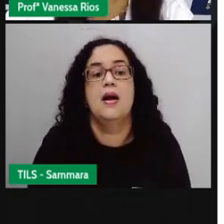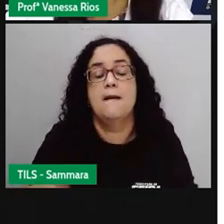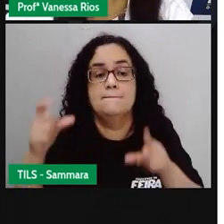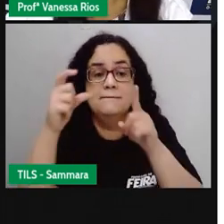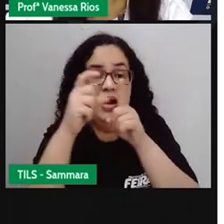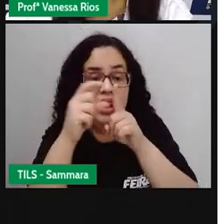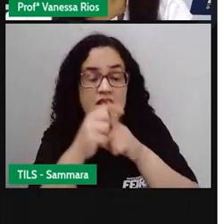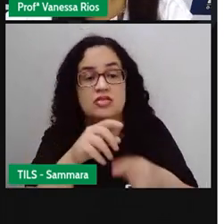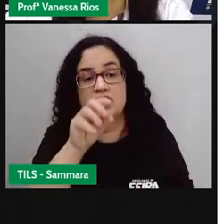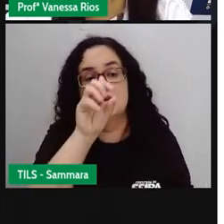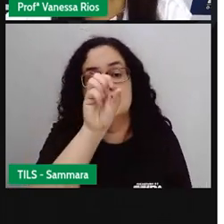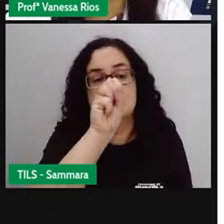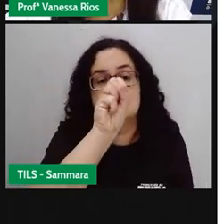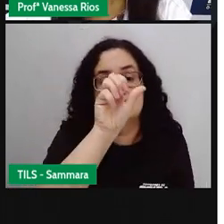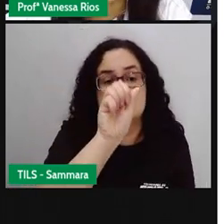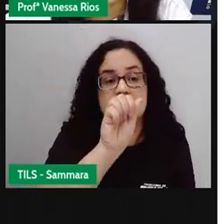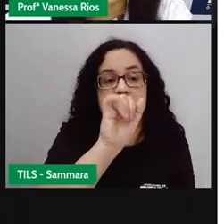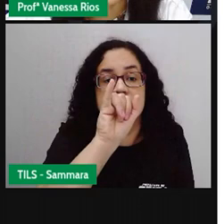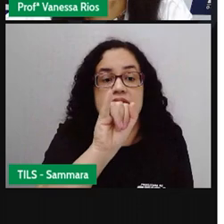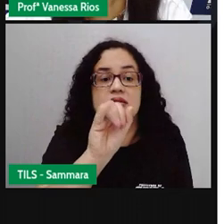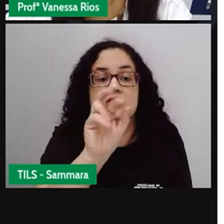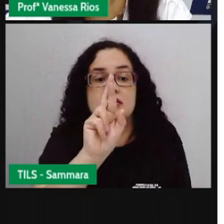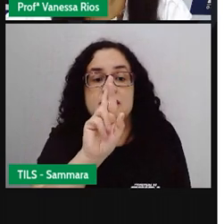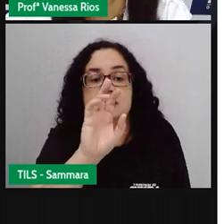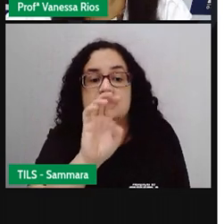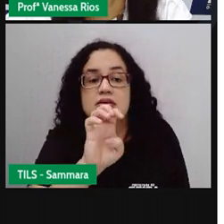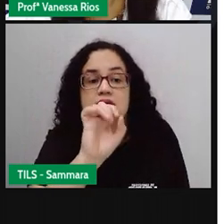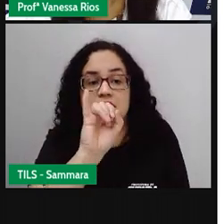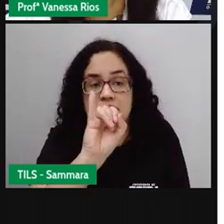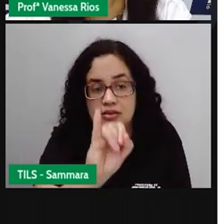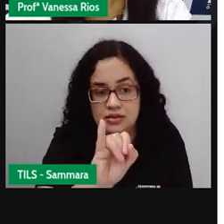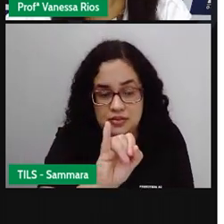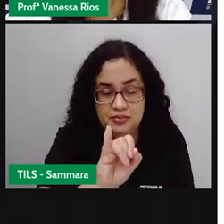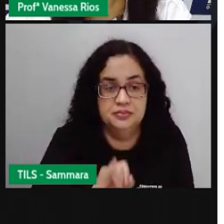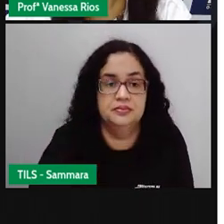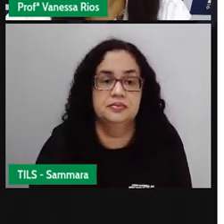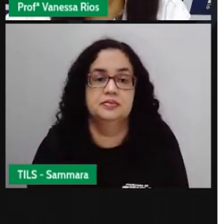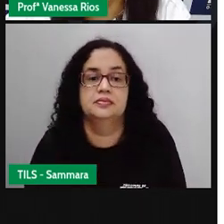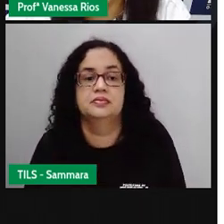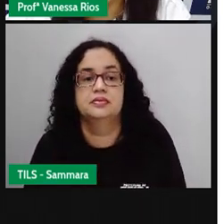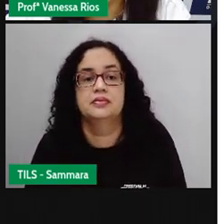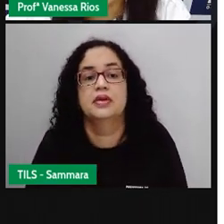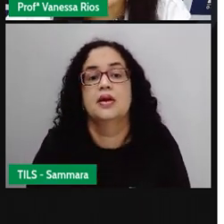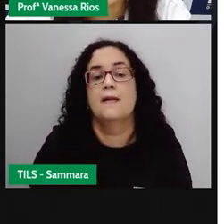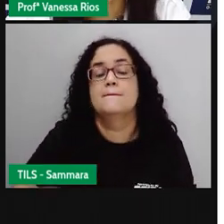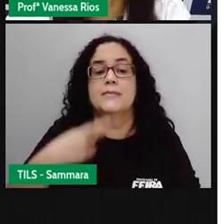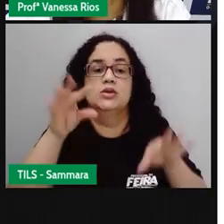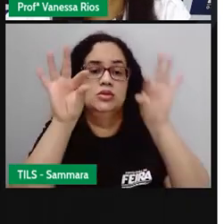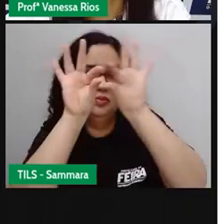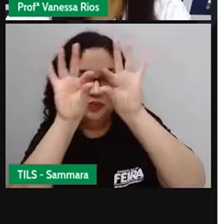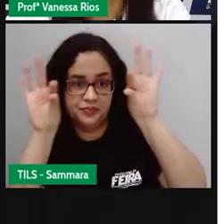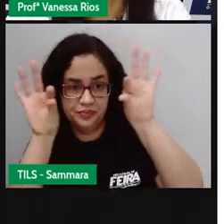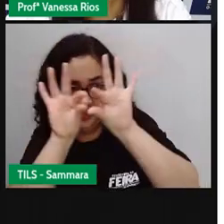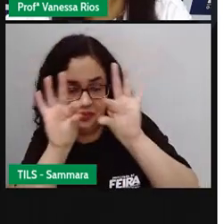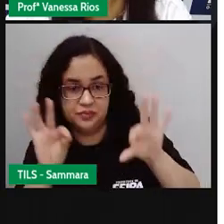A palavra sairei. Isso aí. Vamos para a próxima frase.